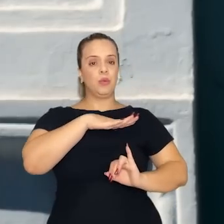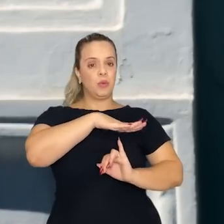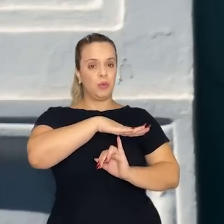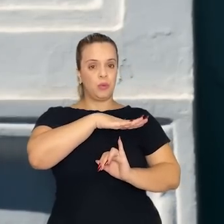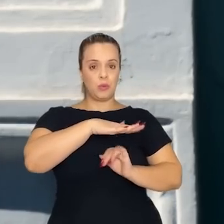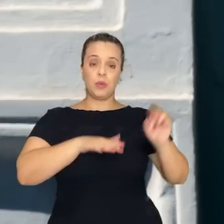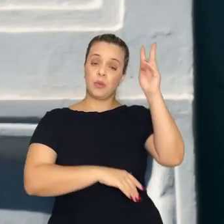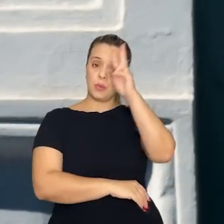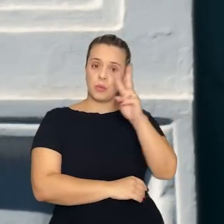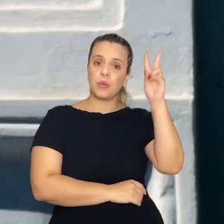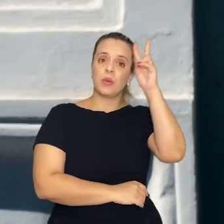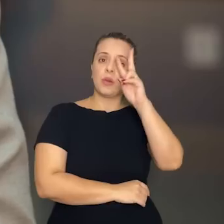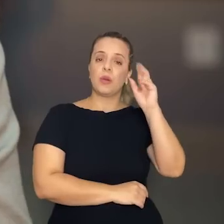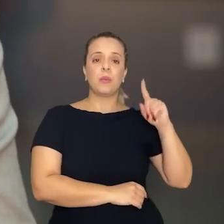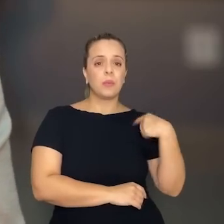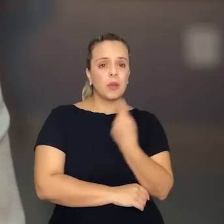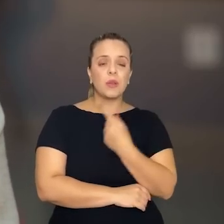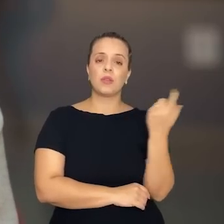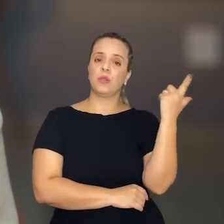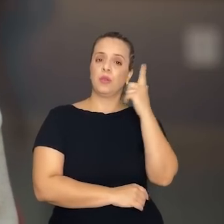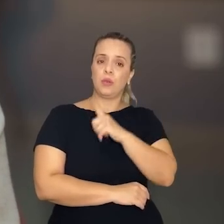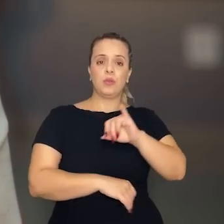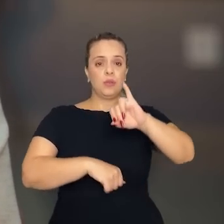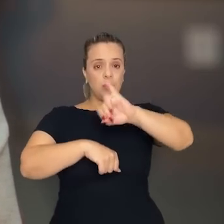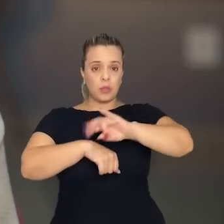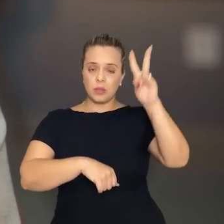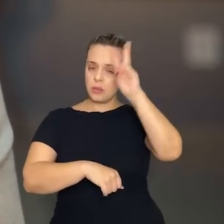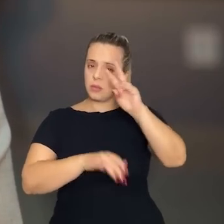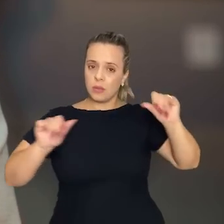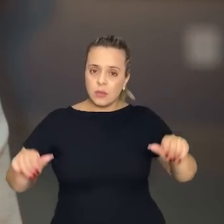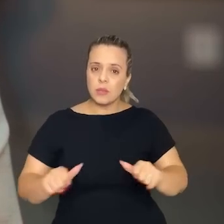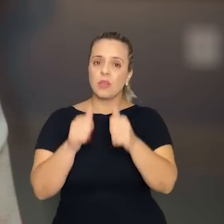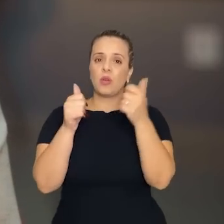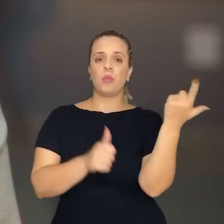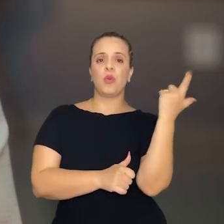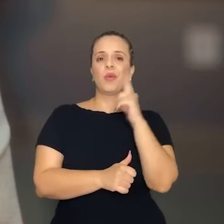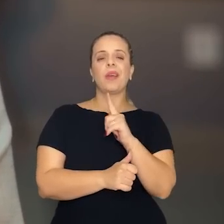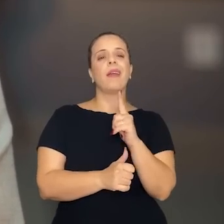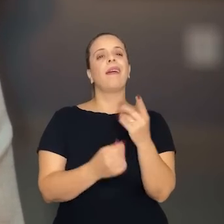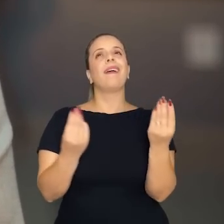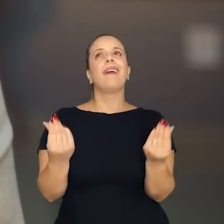históricos para nós recuperarmos esse centro, nós darmos um ar novamente de,